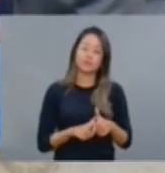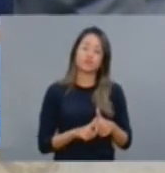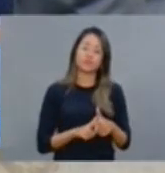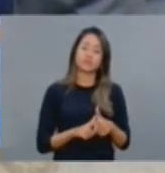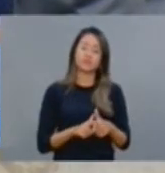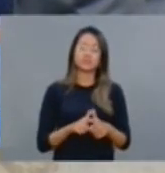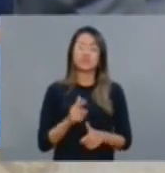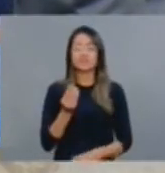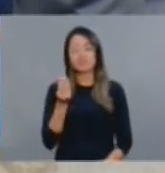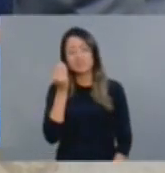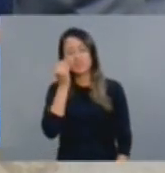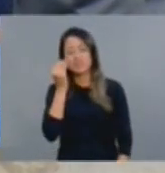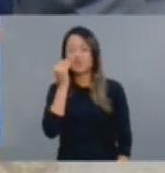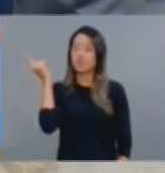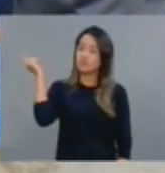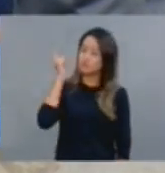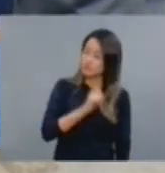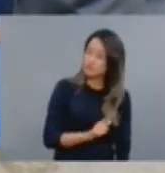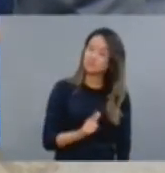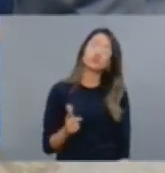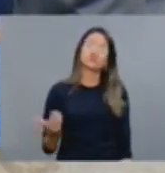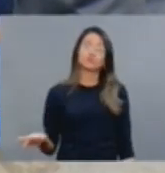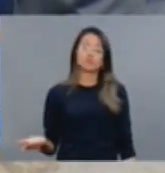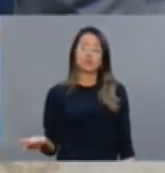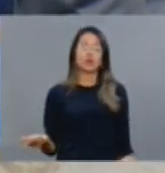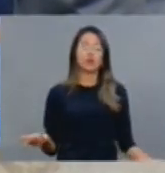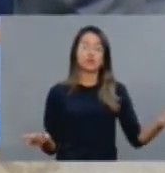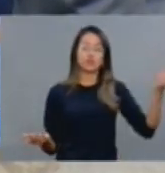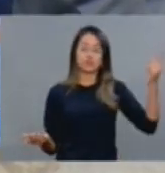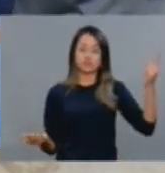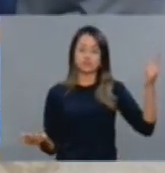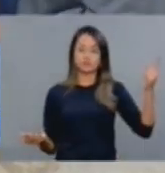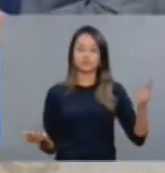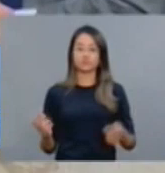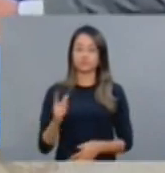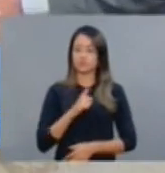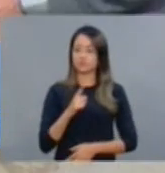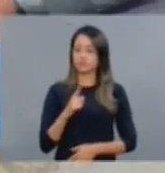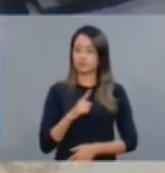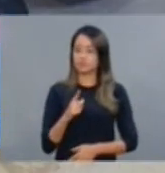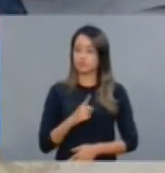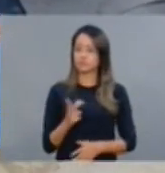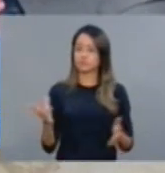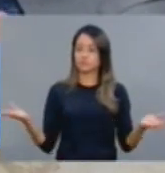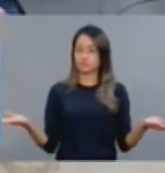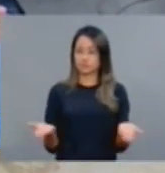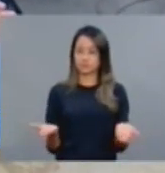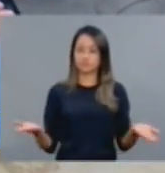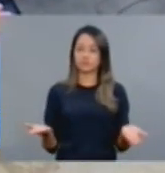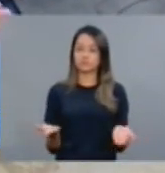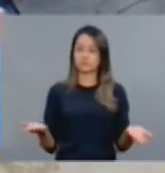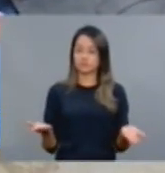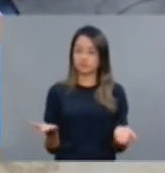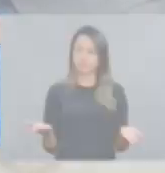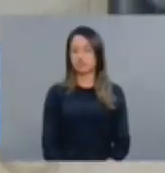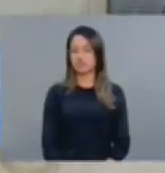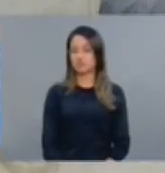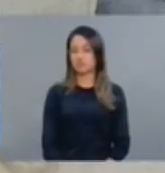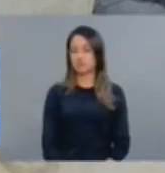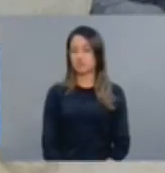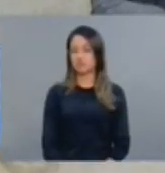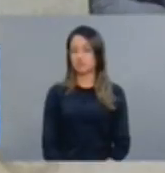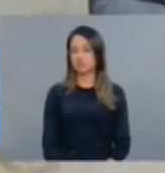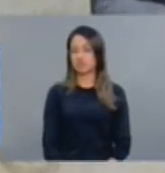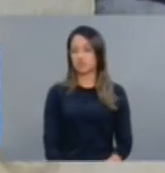uma solução, mas o governo, a única coisa que tem feito claramente é empurrar a região Centro-Sul.